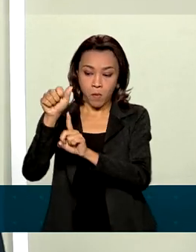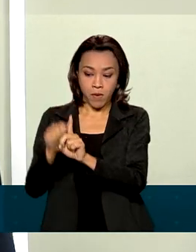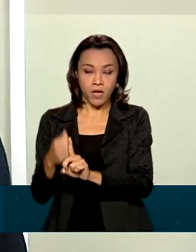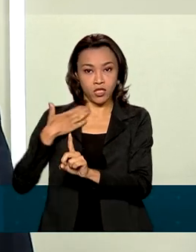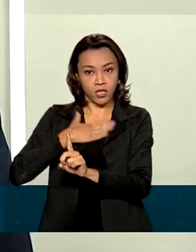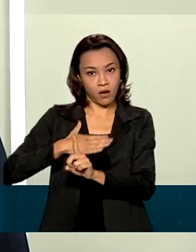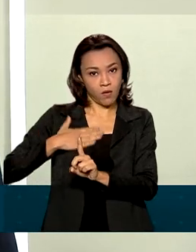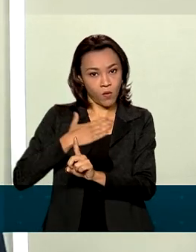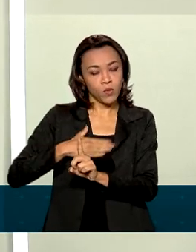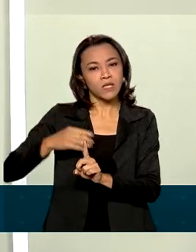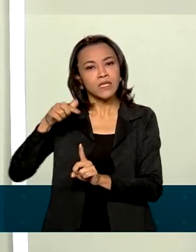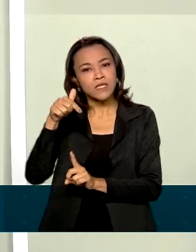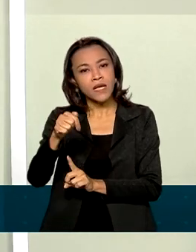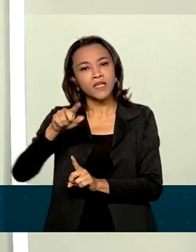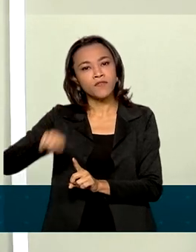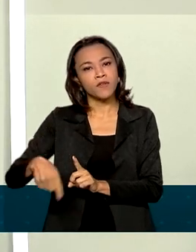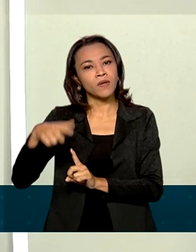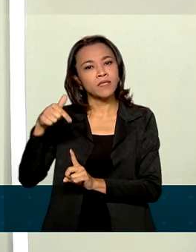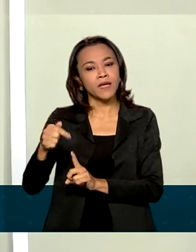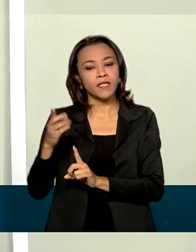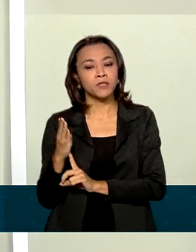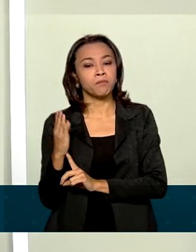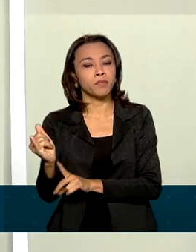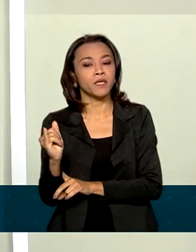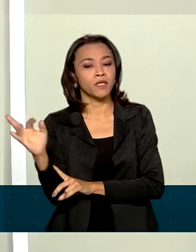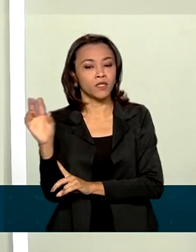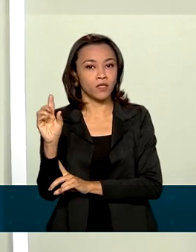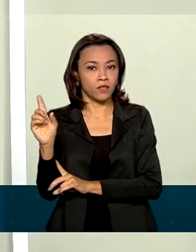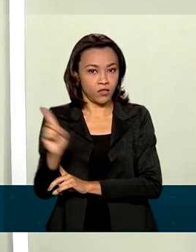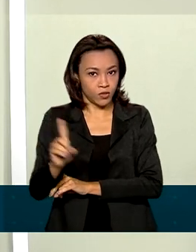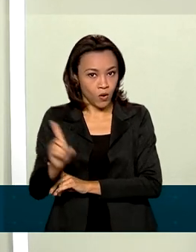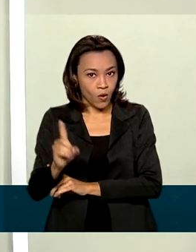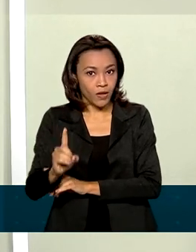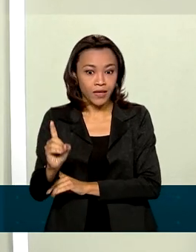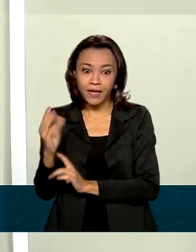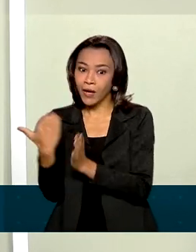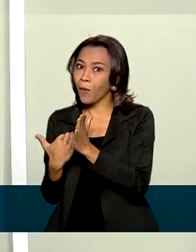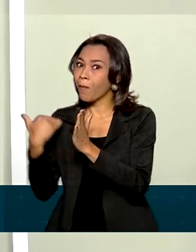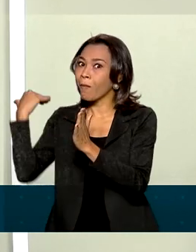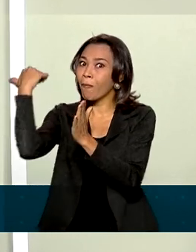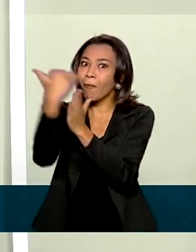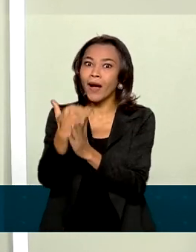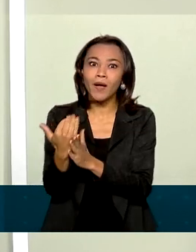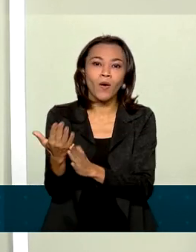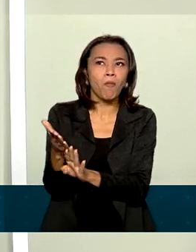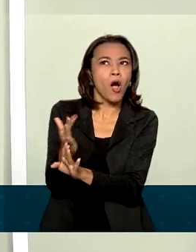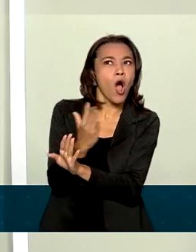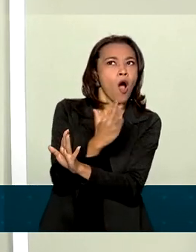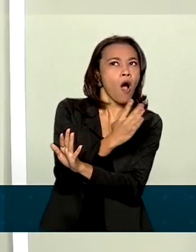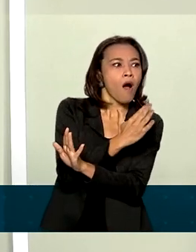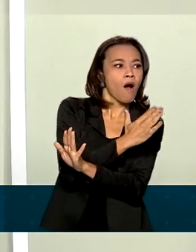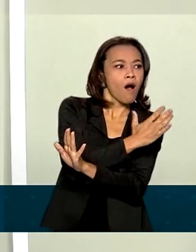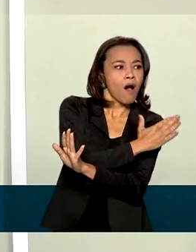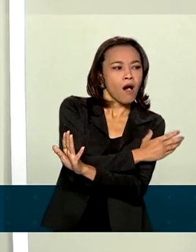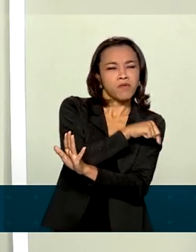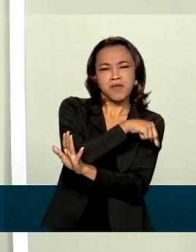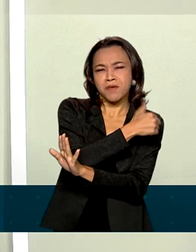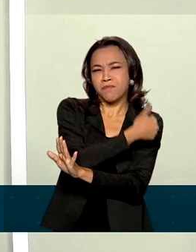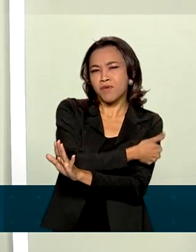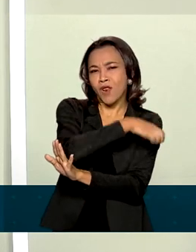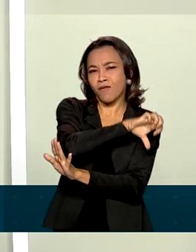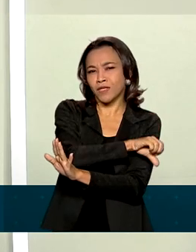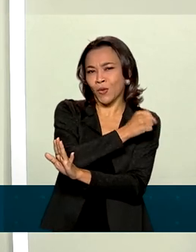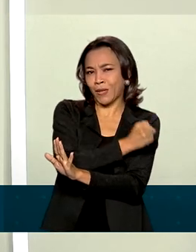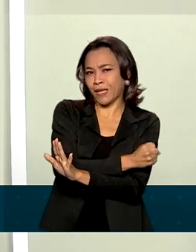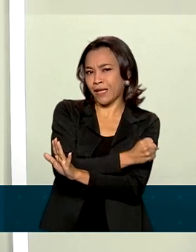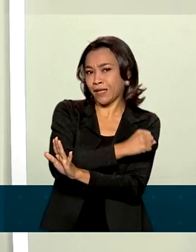um superávit em torno de 7,7 bilhões de dólares, que é o maior de toda a série histórica desde que ela foi iniciada em 1989,